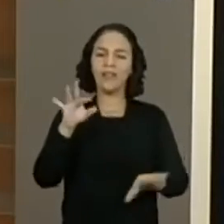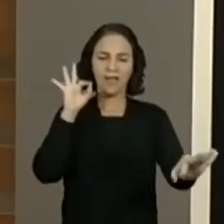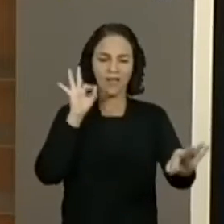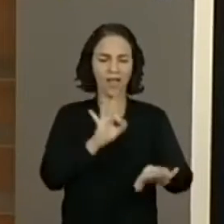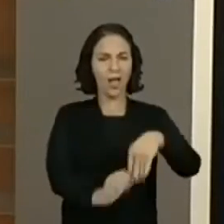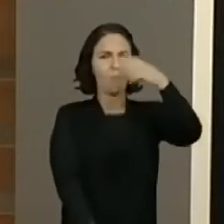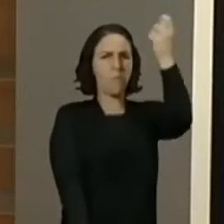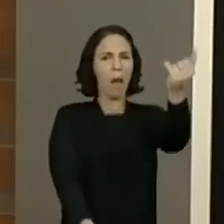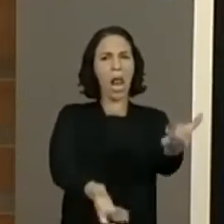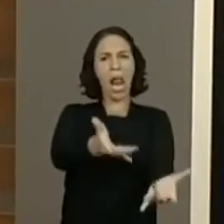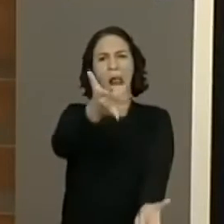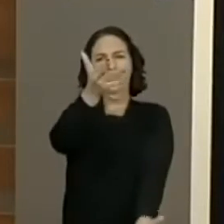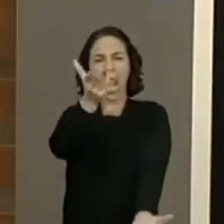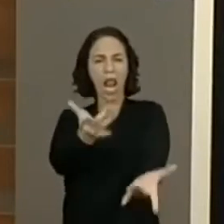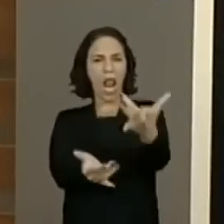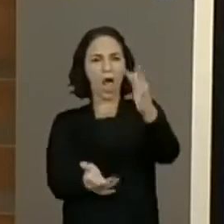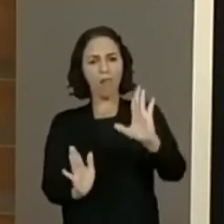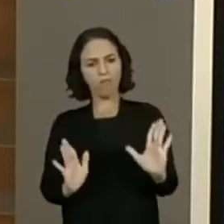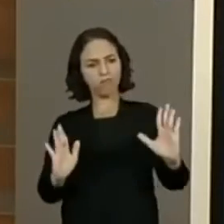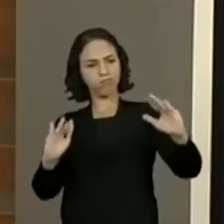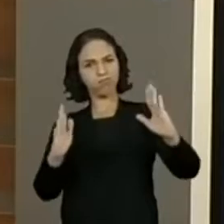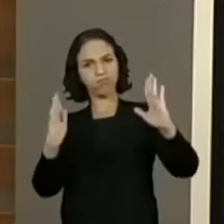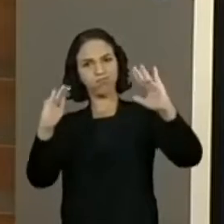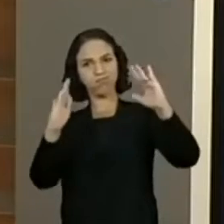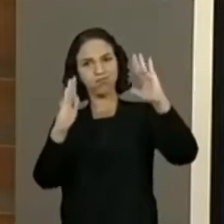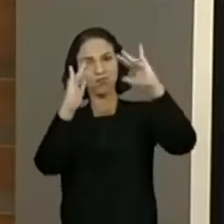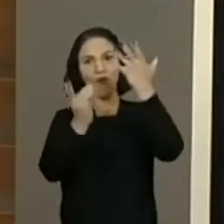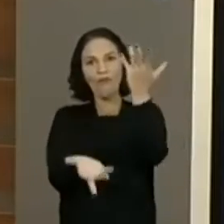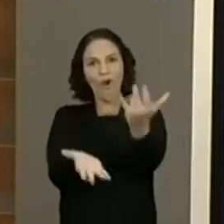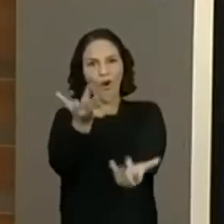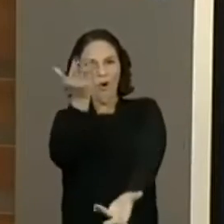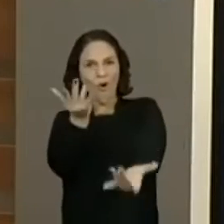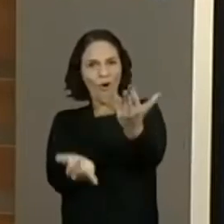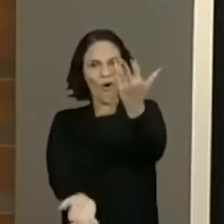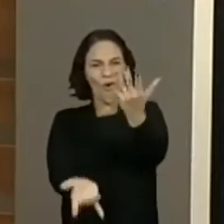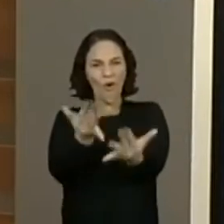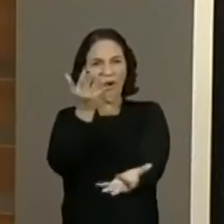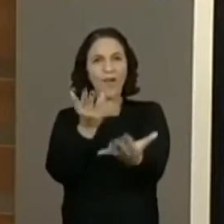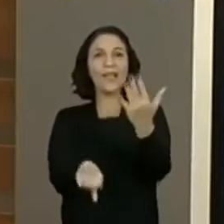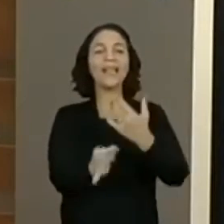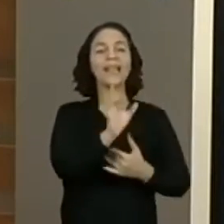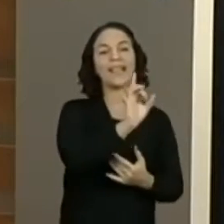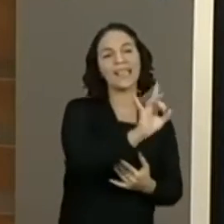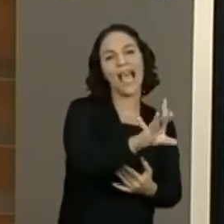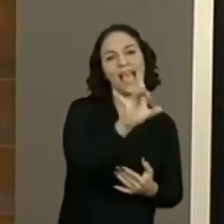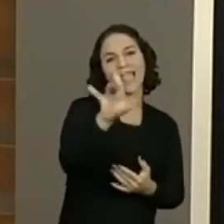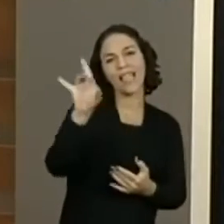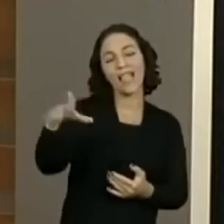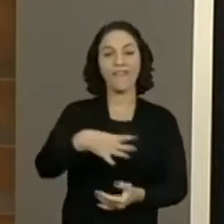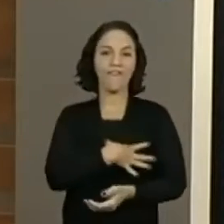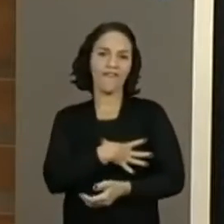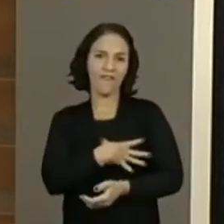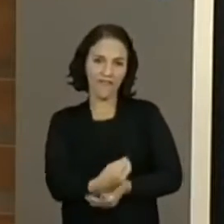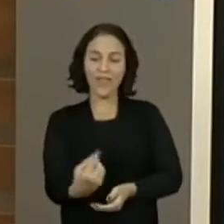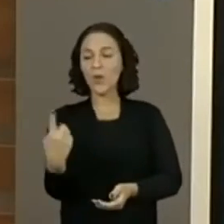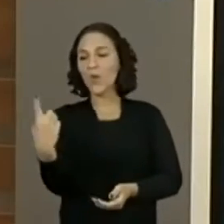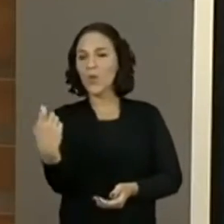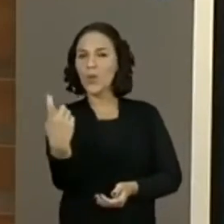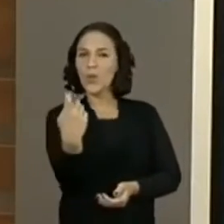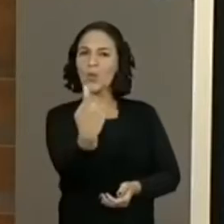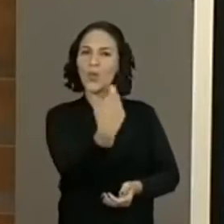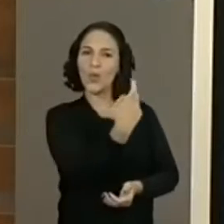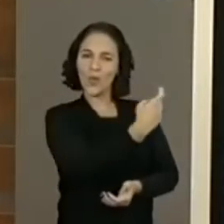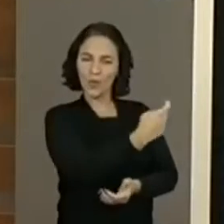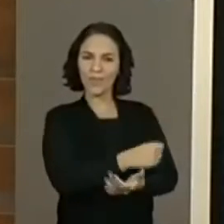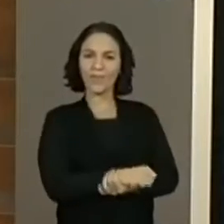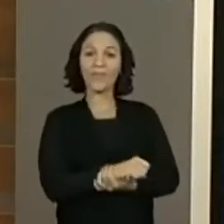grande, assávamos o milho, e cada um de nós, cada um dos irmãos, ganhava ali uma espiga. Depois que comesse aquela espiga,